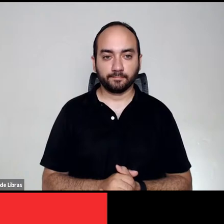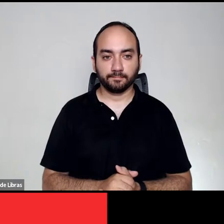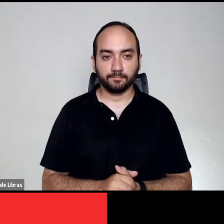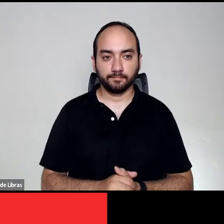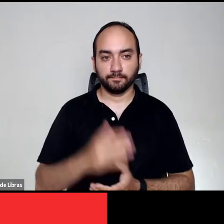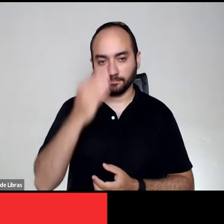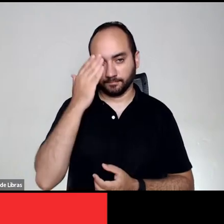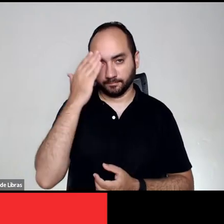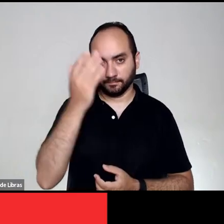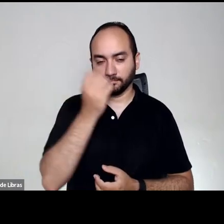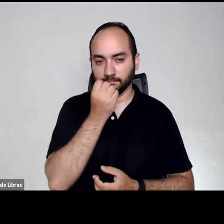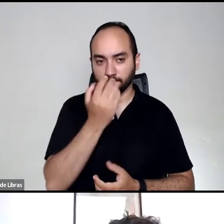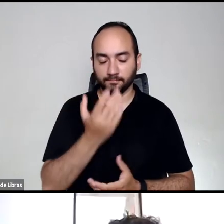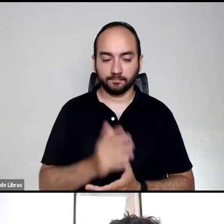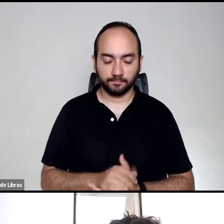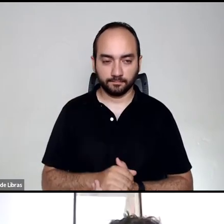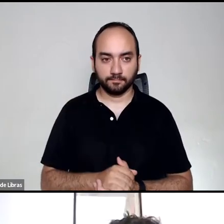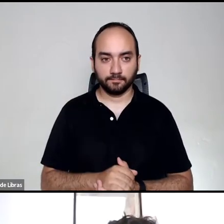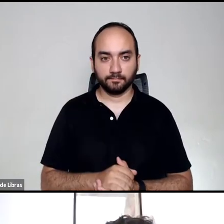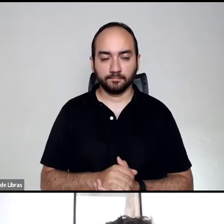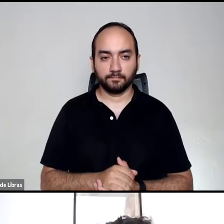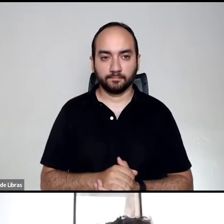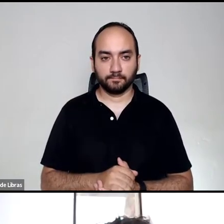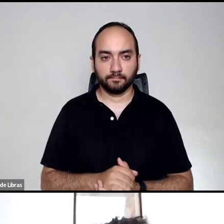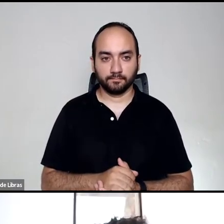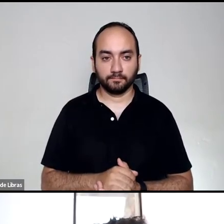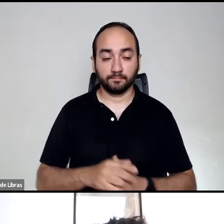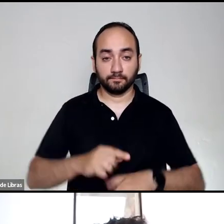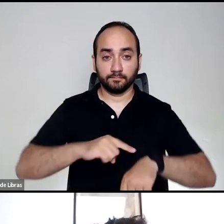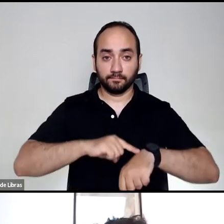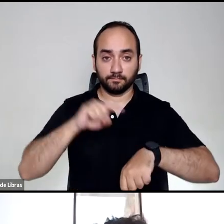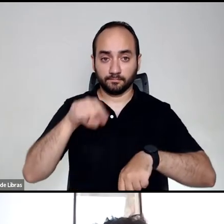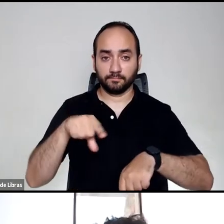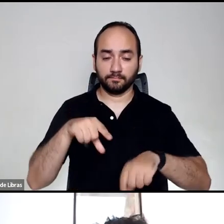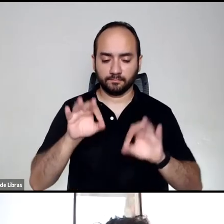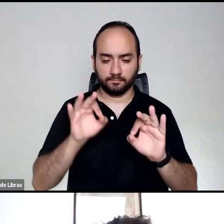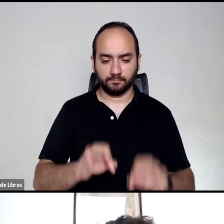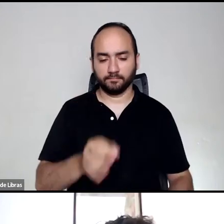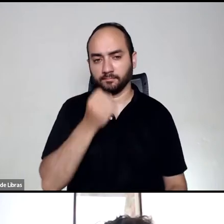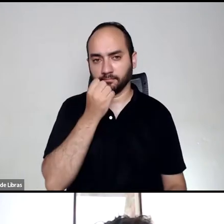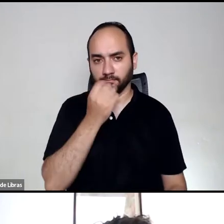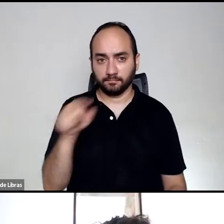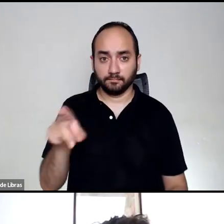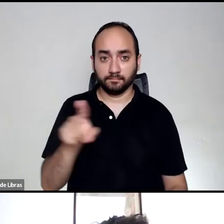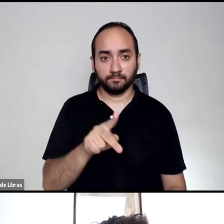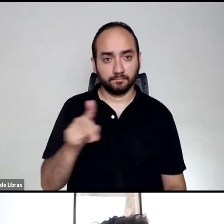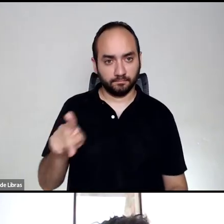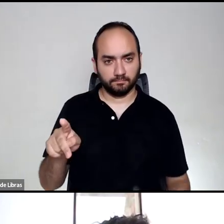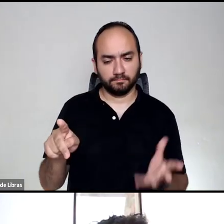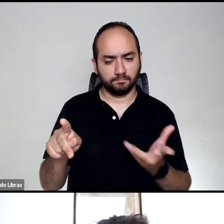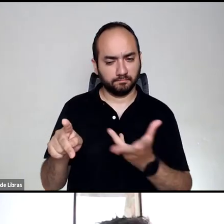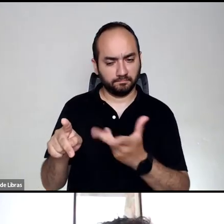Obrigado, Áurea, pelo tempo certinho. Puxa, aí você é professora, viu?